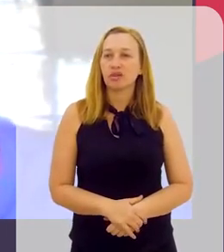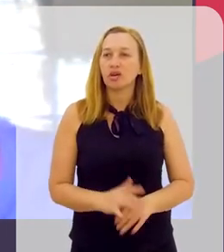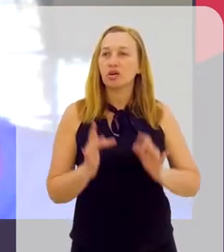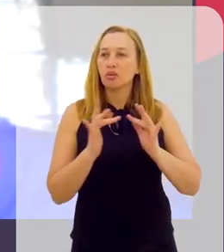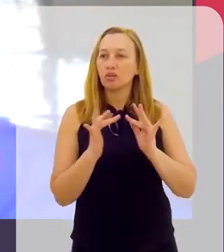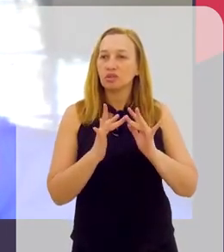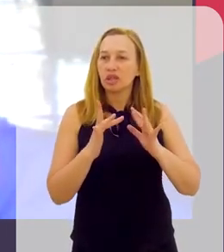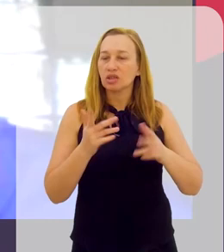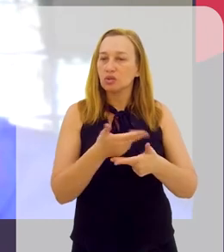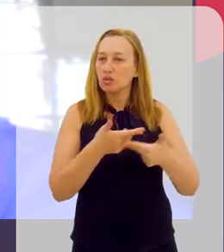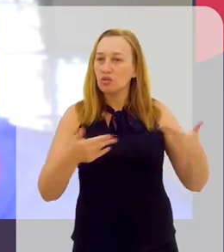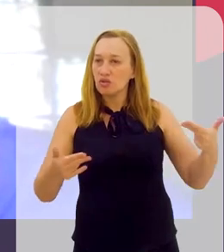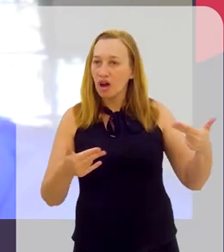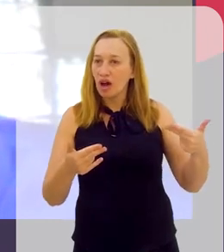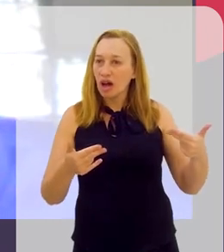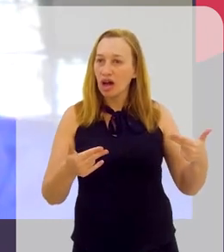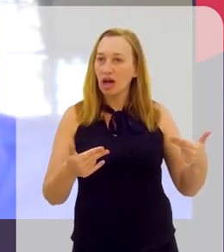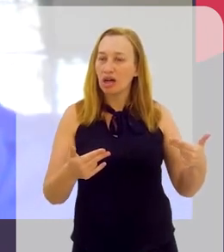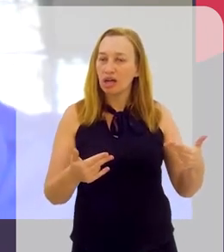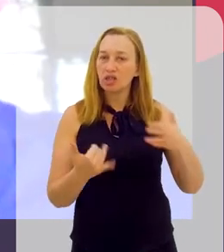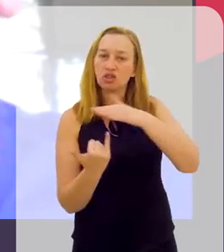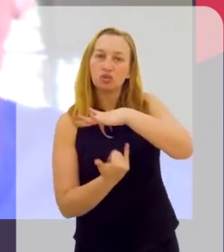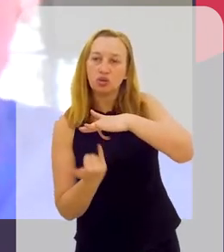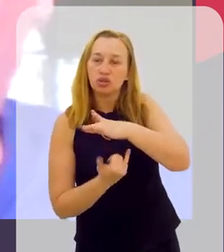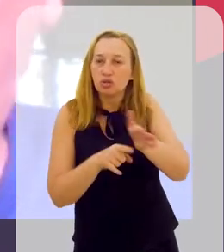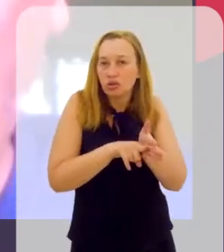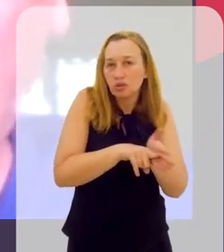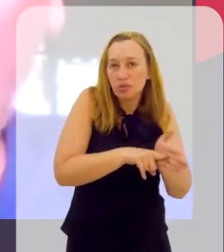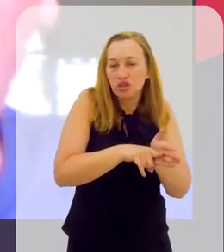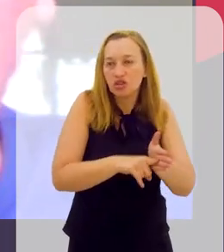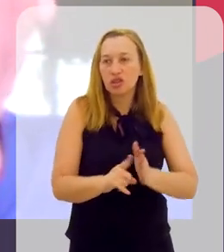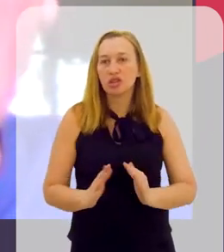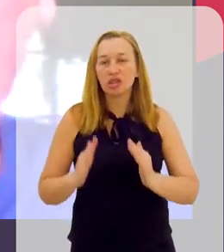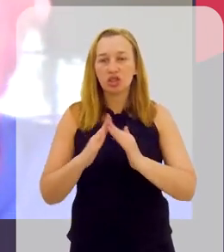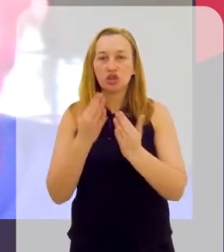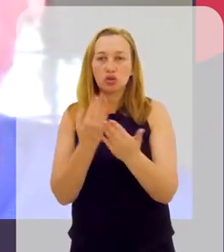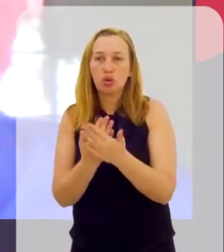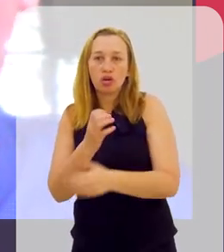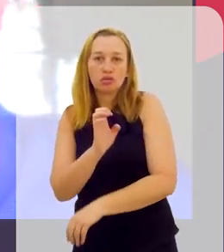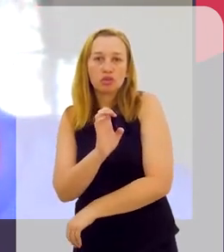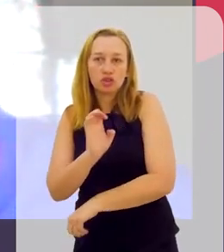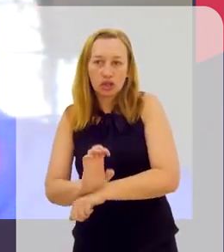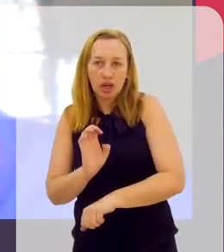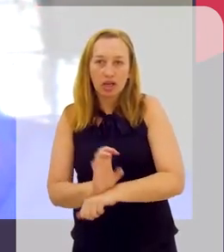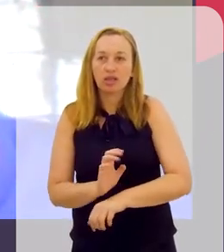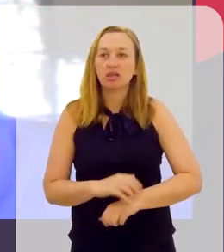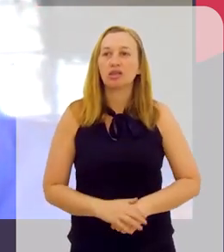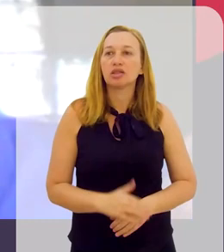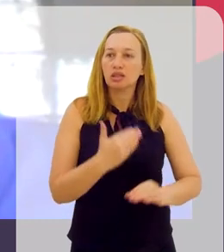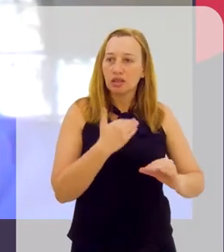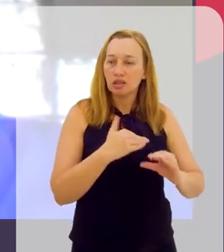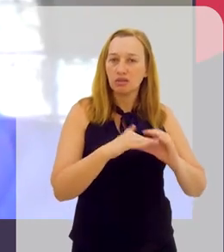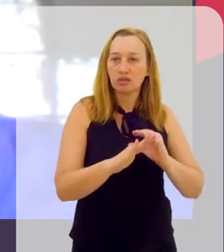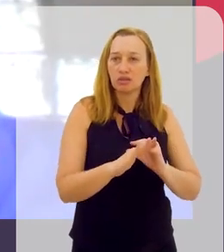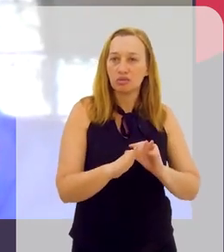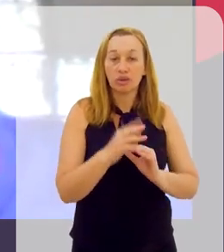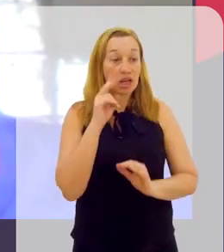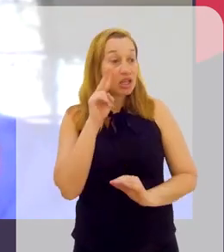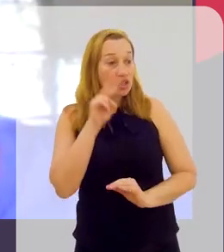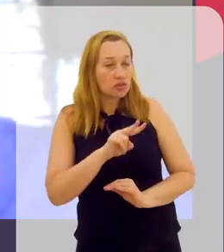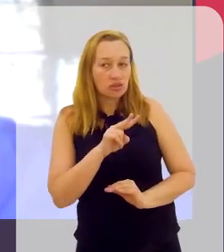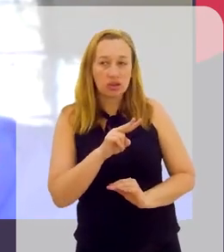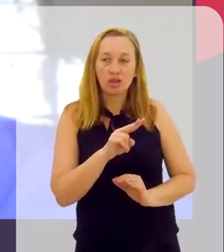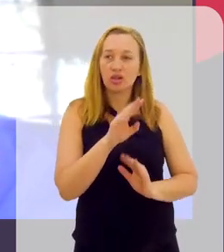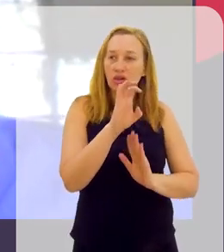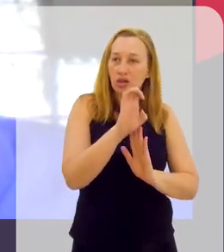contato com uma série de instituições de pesquisa, escolas no Estado. Nós passamos para eles via